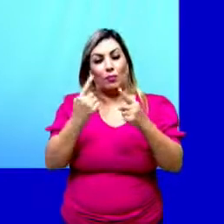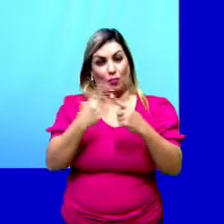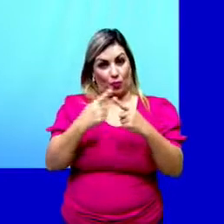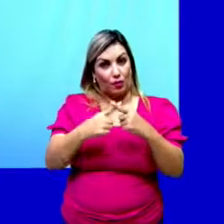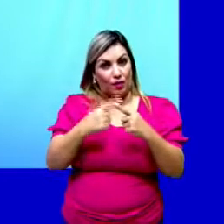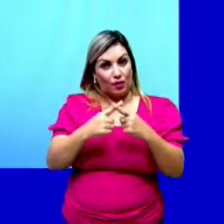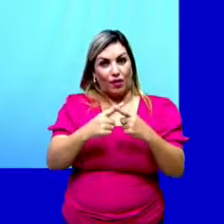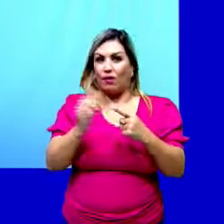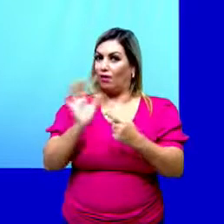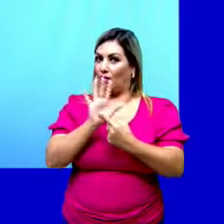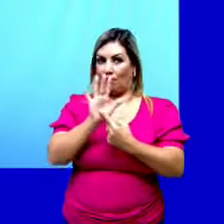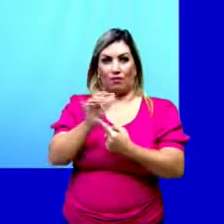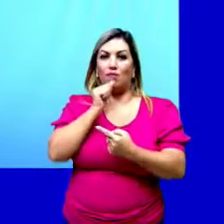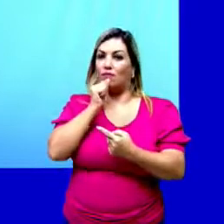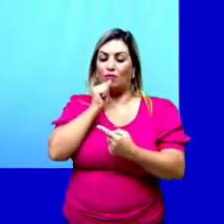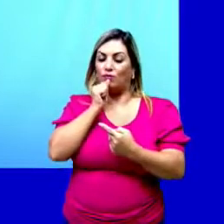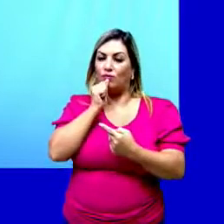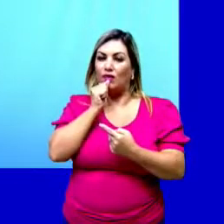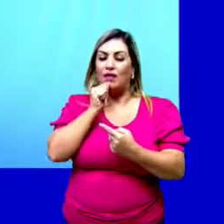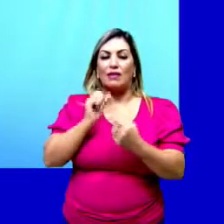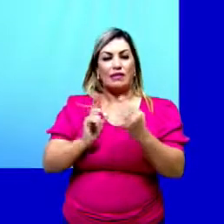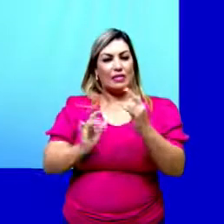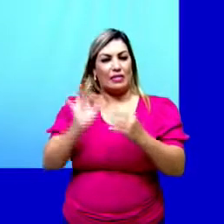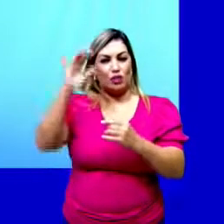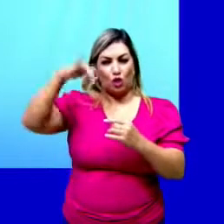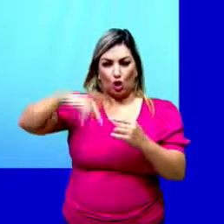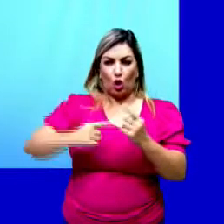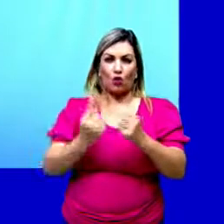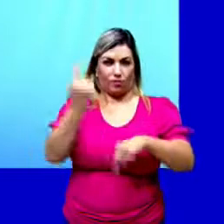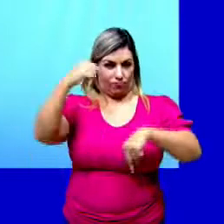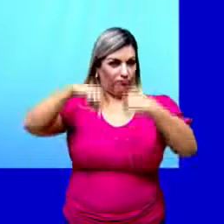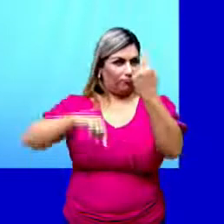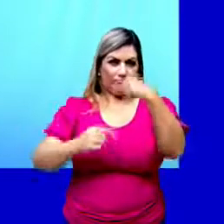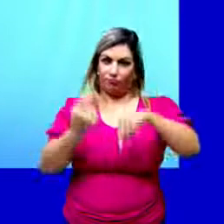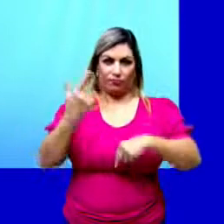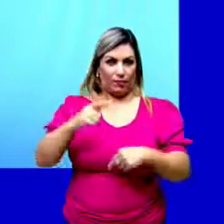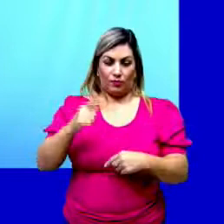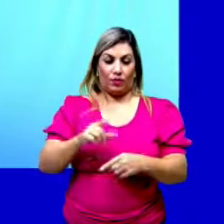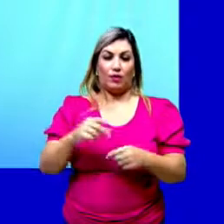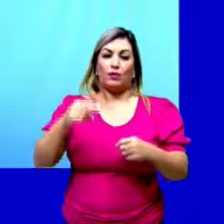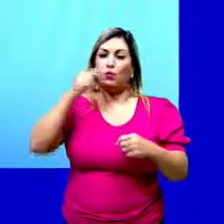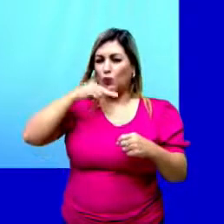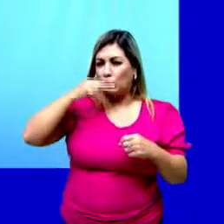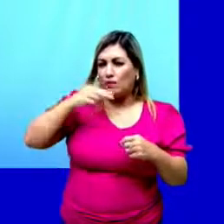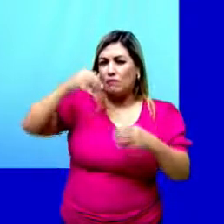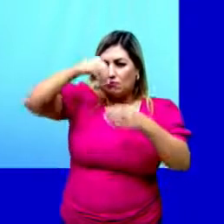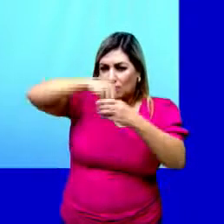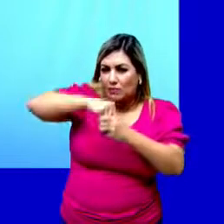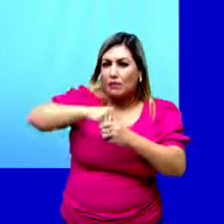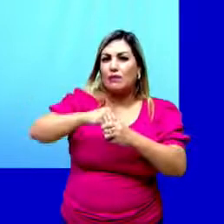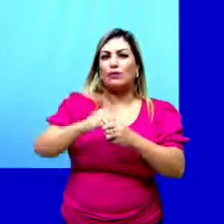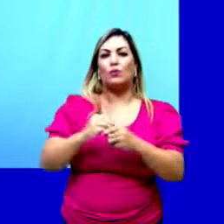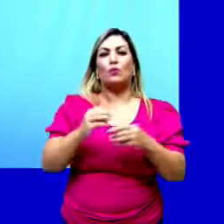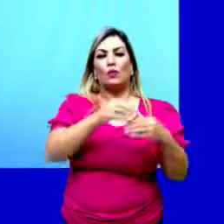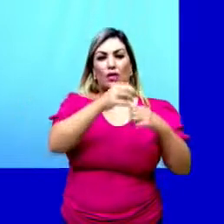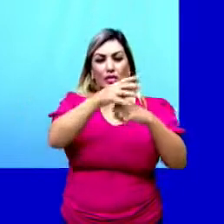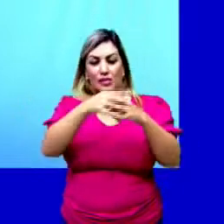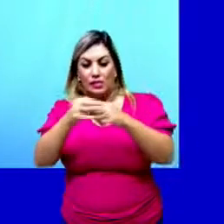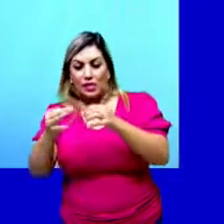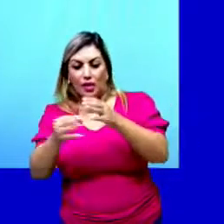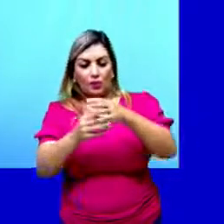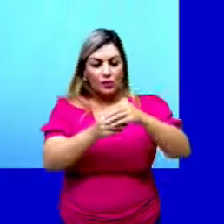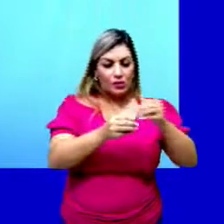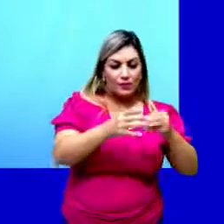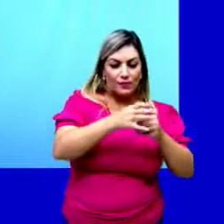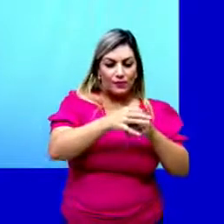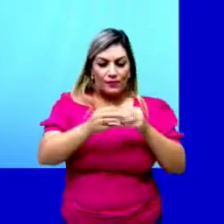apresentam vasos condutores de seiva. Isso significa que a água e os nutrientes são transportados de célula a